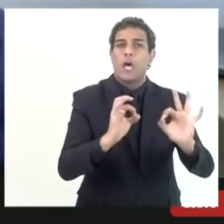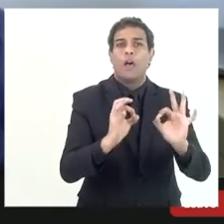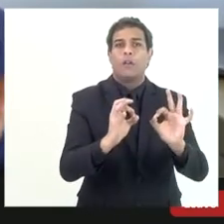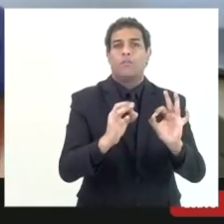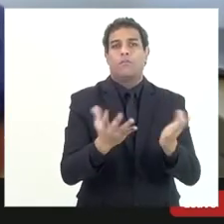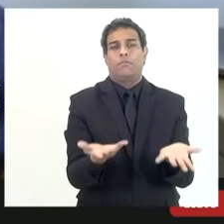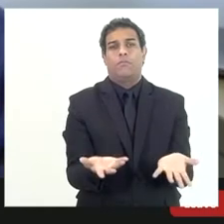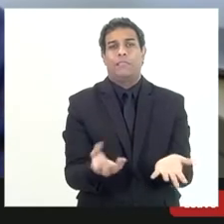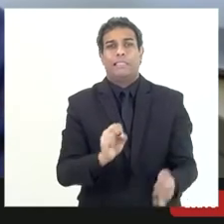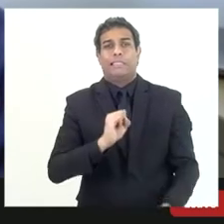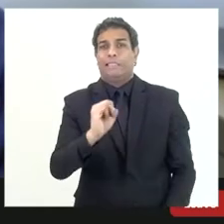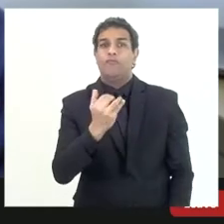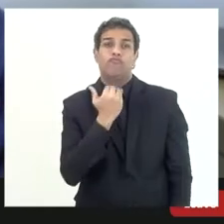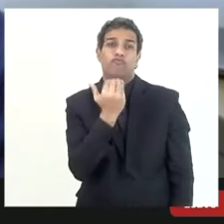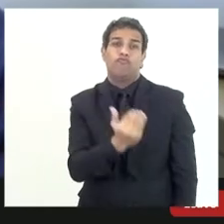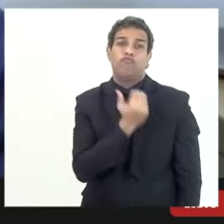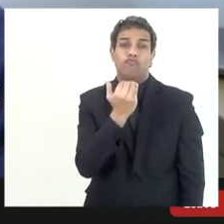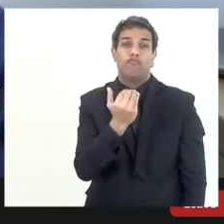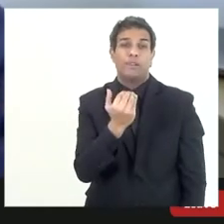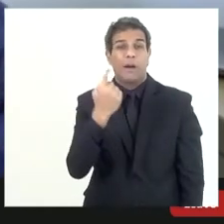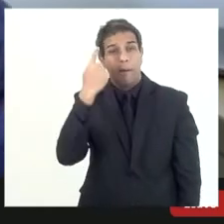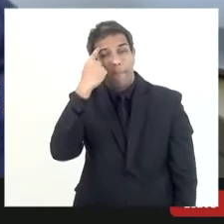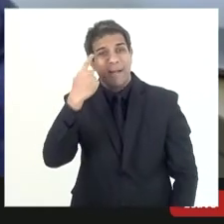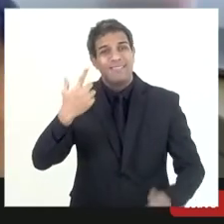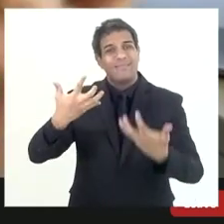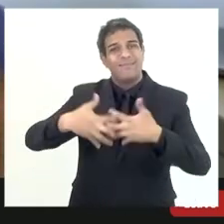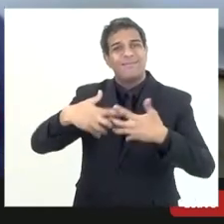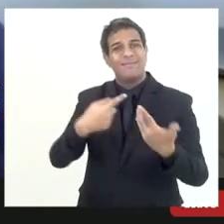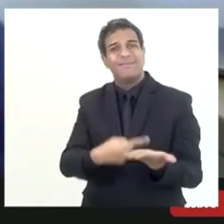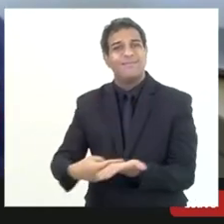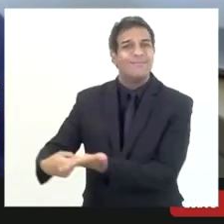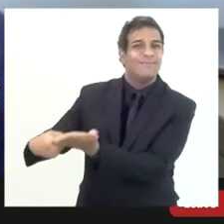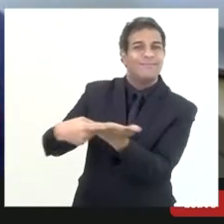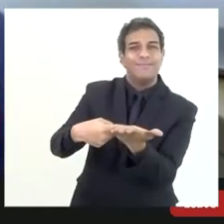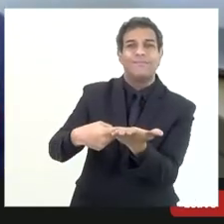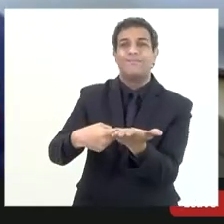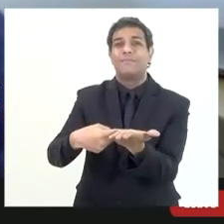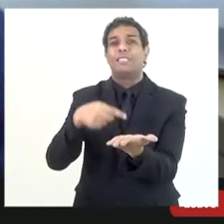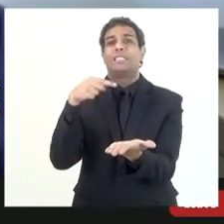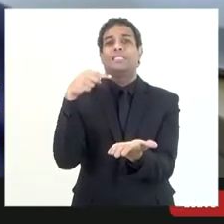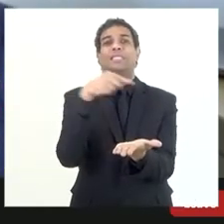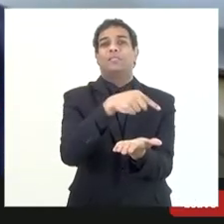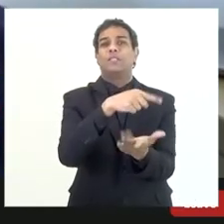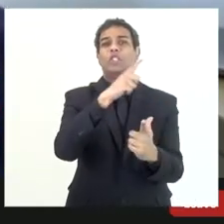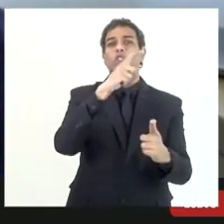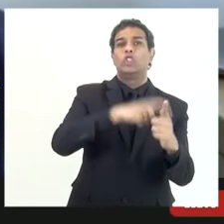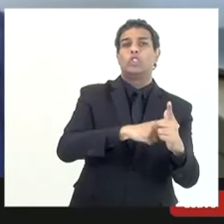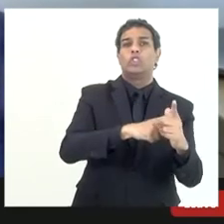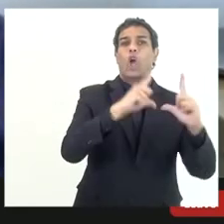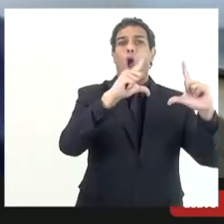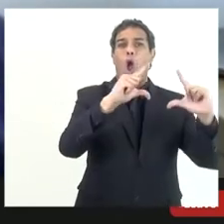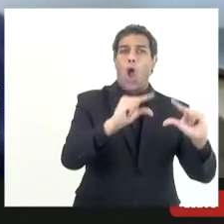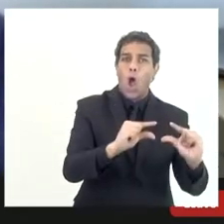e essa seria uma forma de diminuir o tamanho dessa dívida alternativa